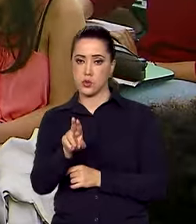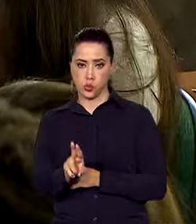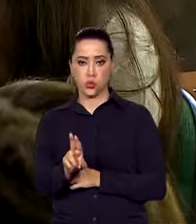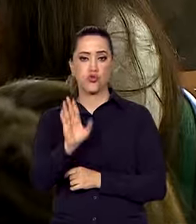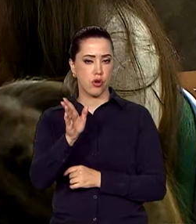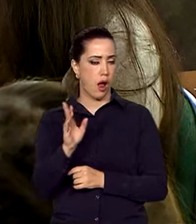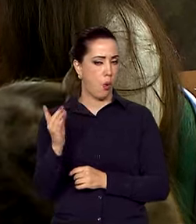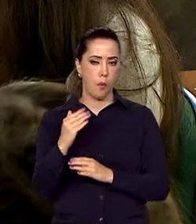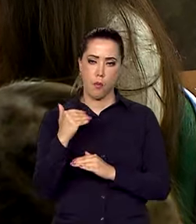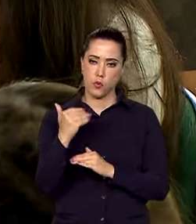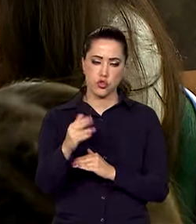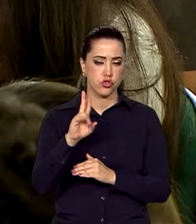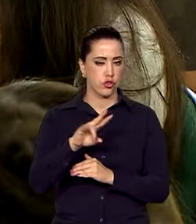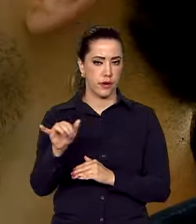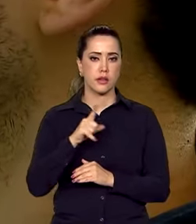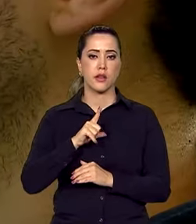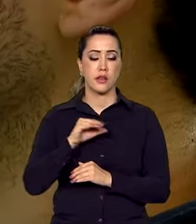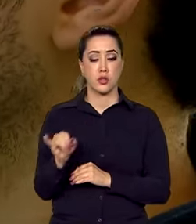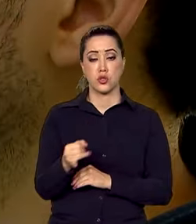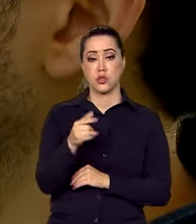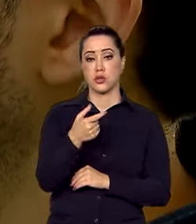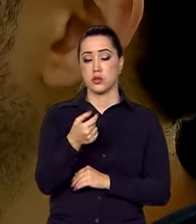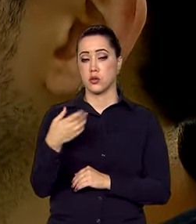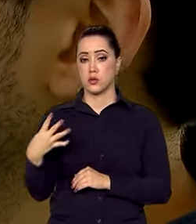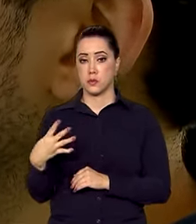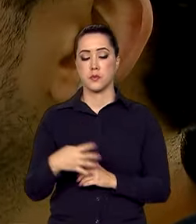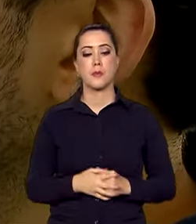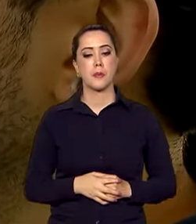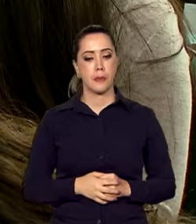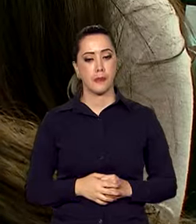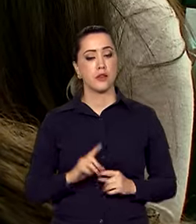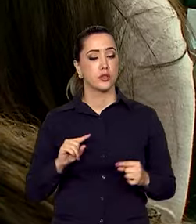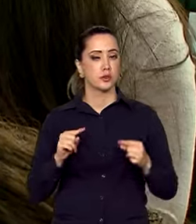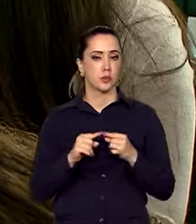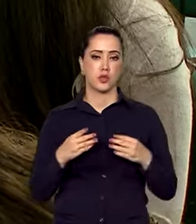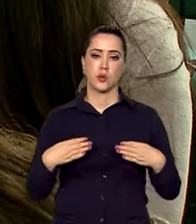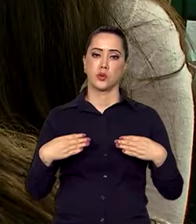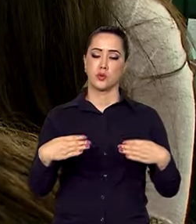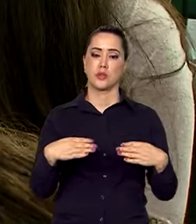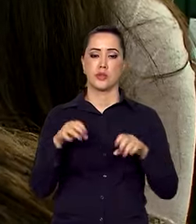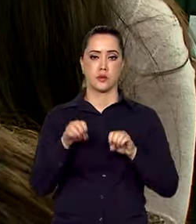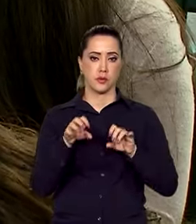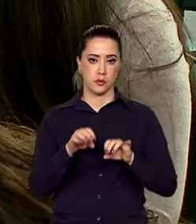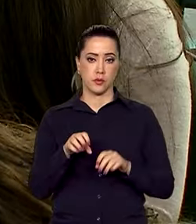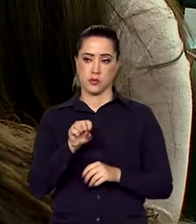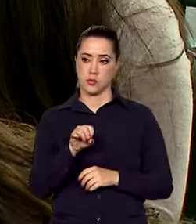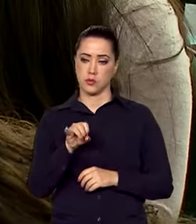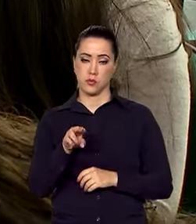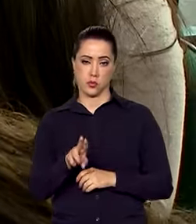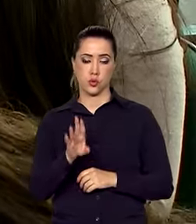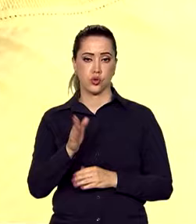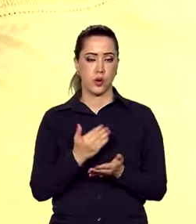Unificado, o SISU, que vai ocorrer em janeiro de 2024. De acordo com o Ministério da Educação, o SISU já